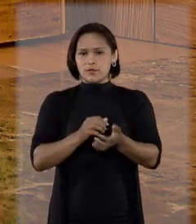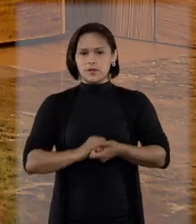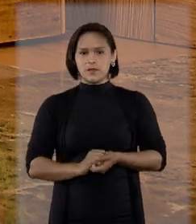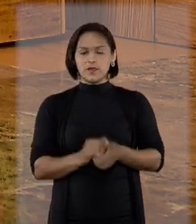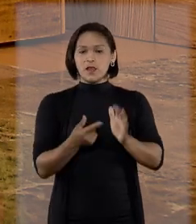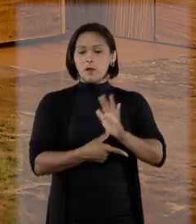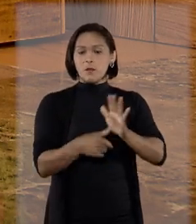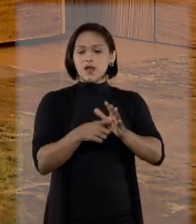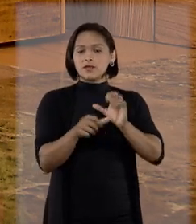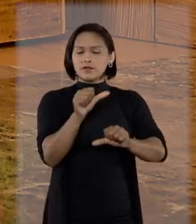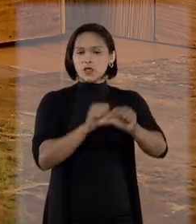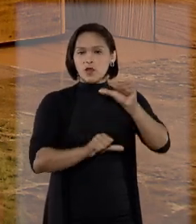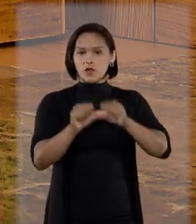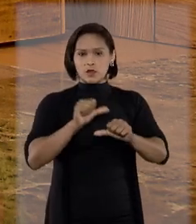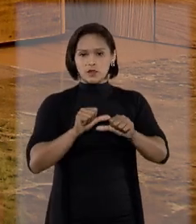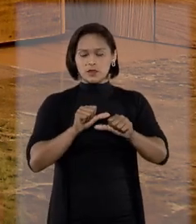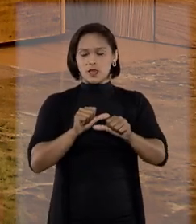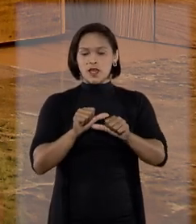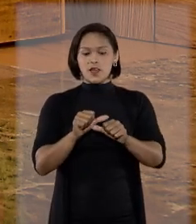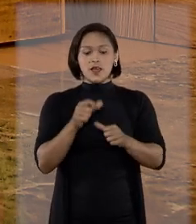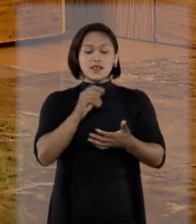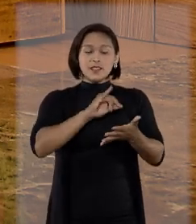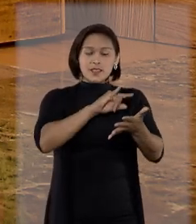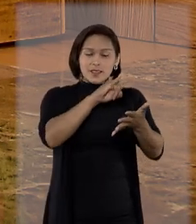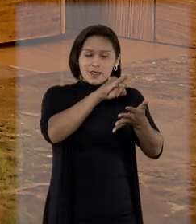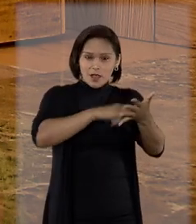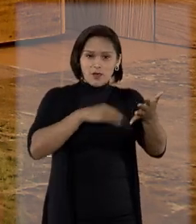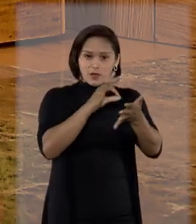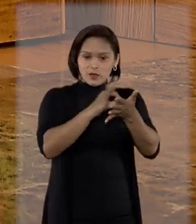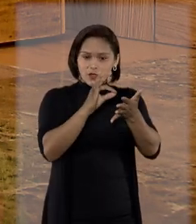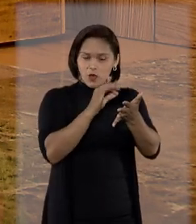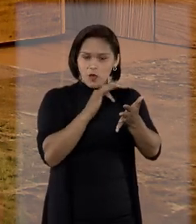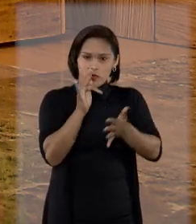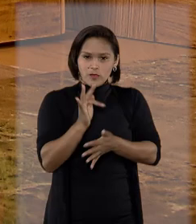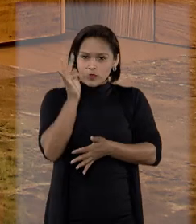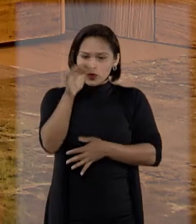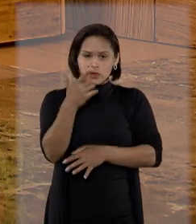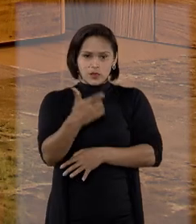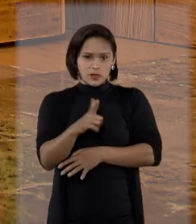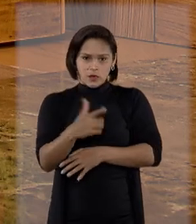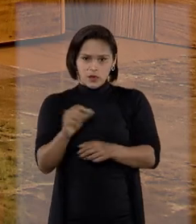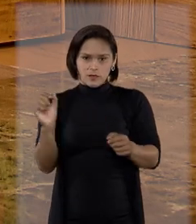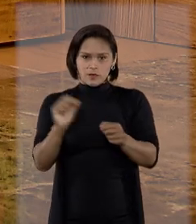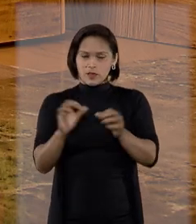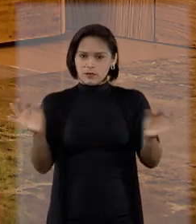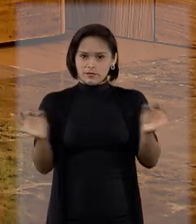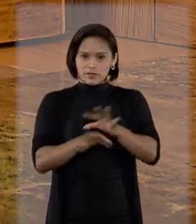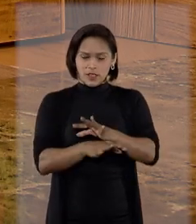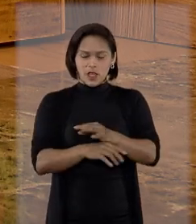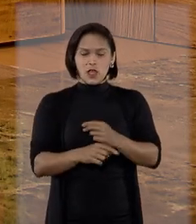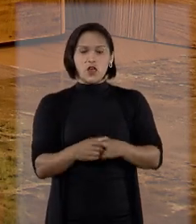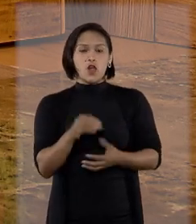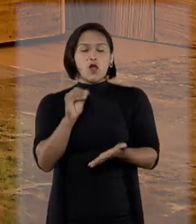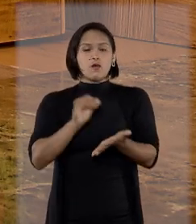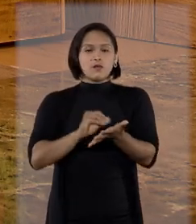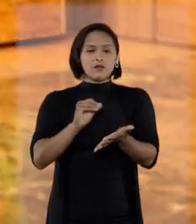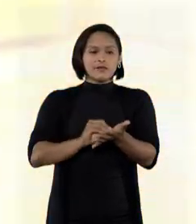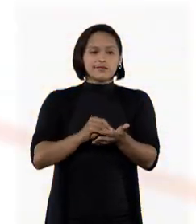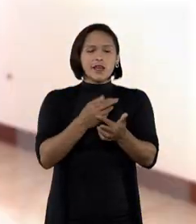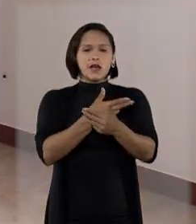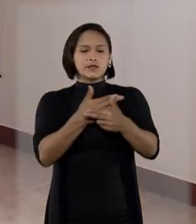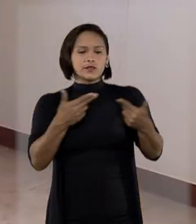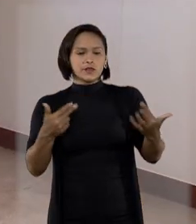Pelo contrário, se o negócio não venha a concretizar no futuro por culpa de outras